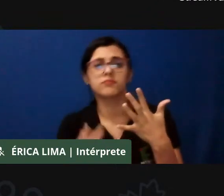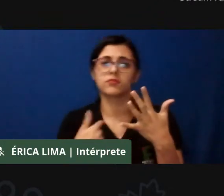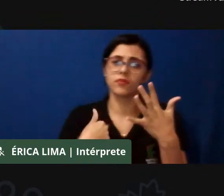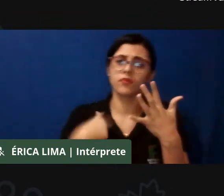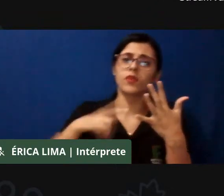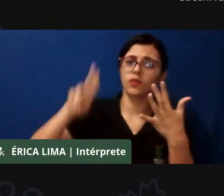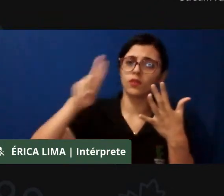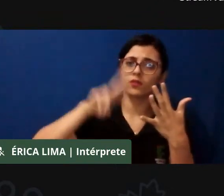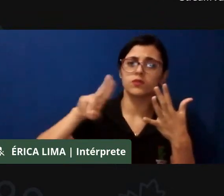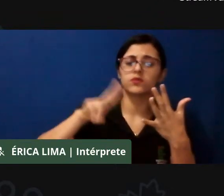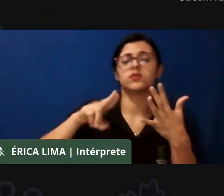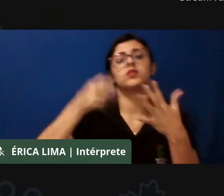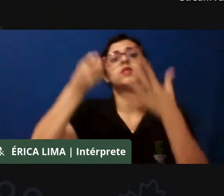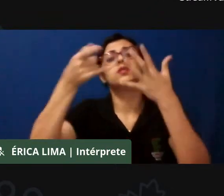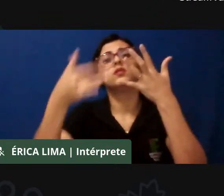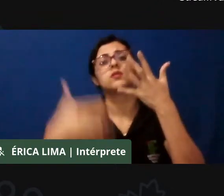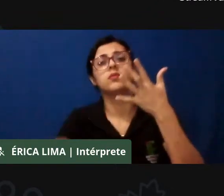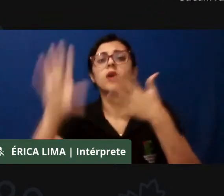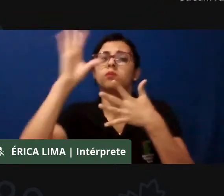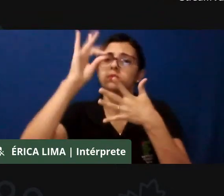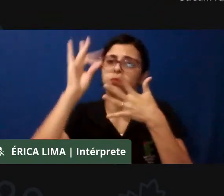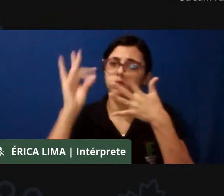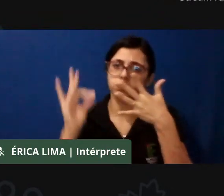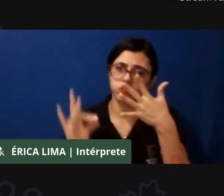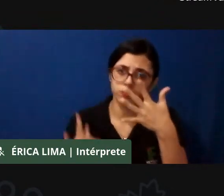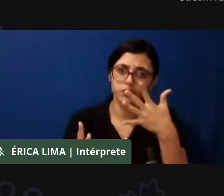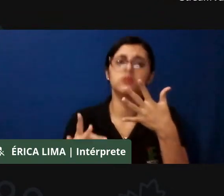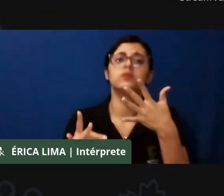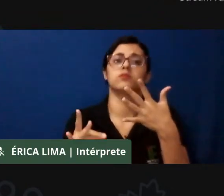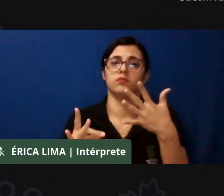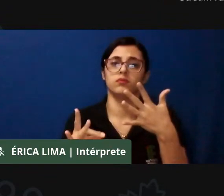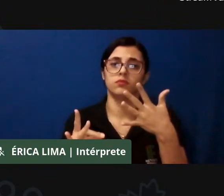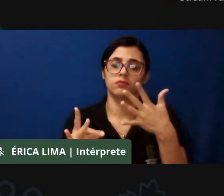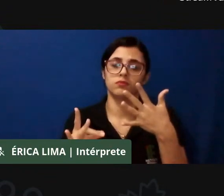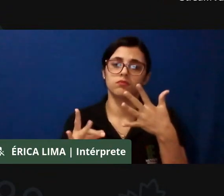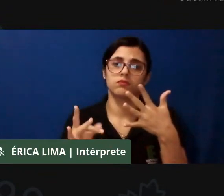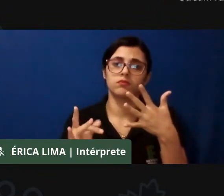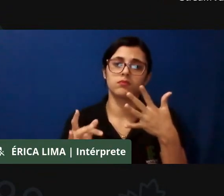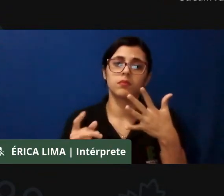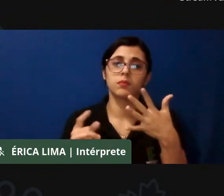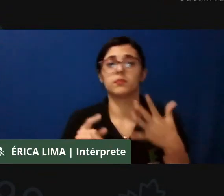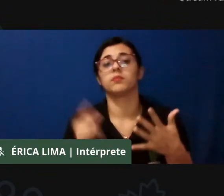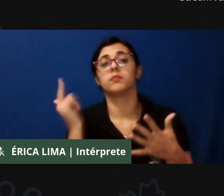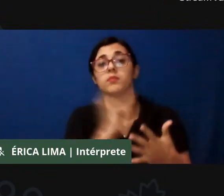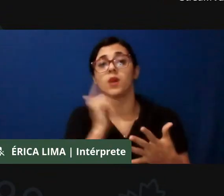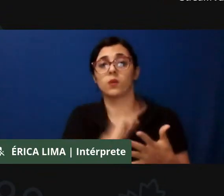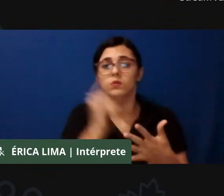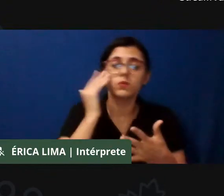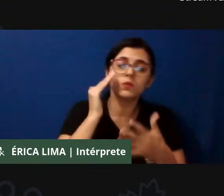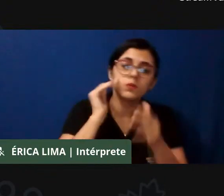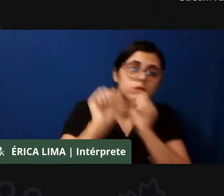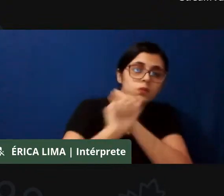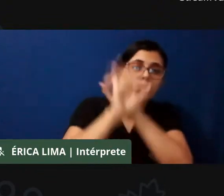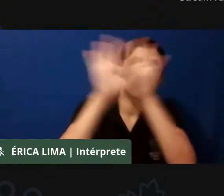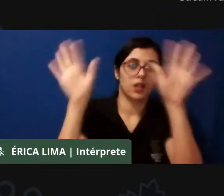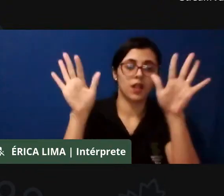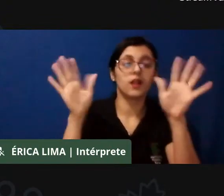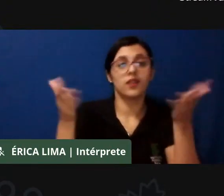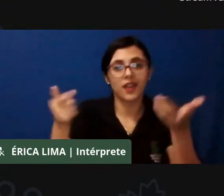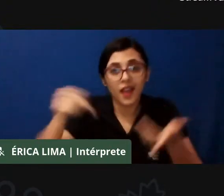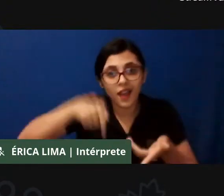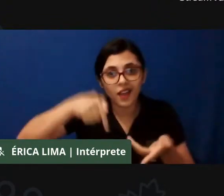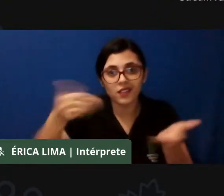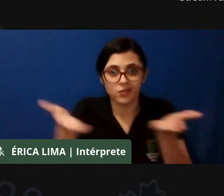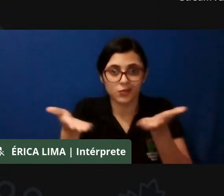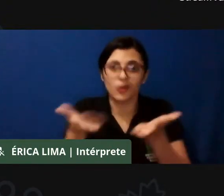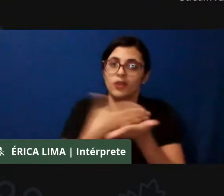minhas falas e vou destrichando, desvelando a fala aqui na, já na atividade, porque às vezes